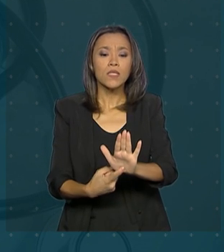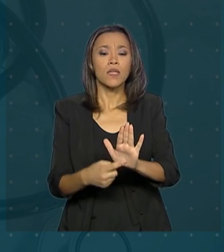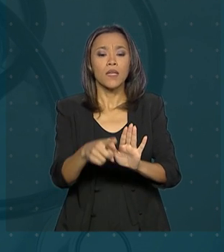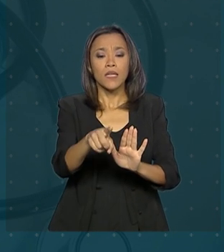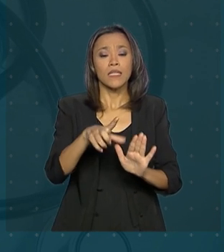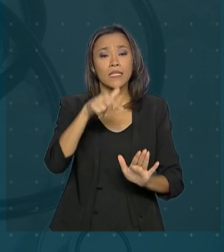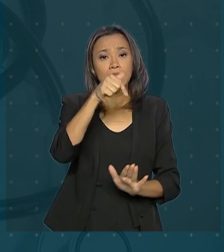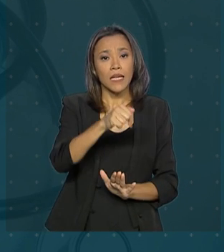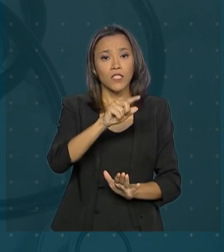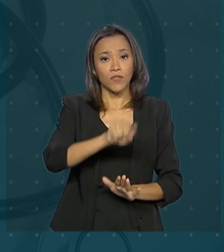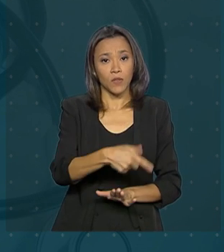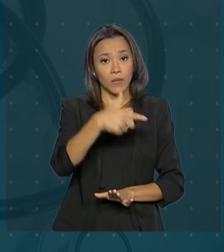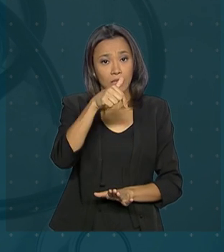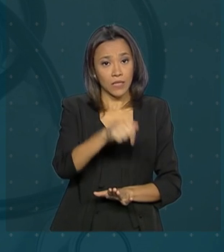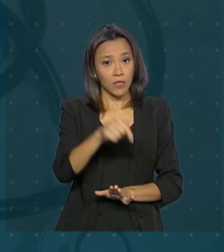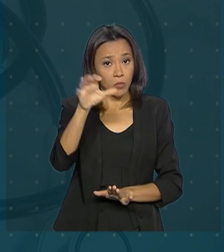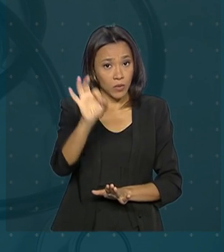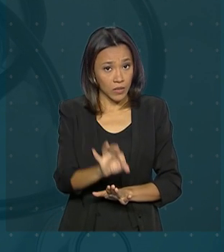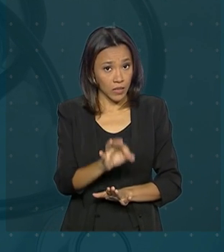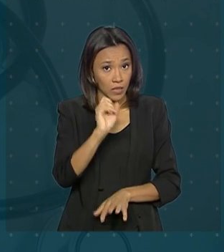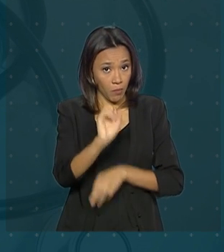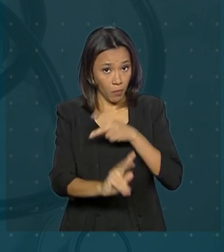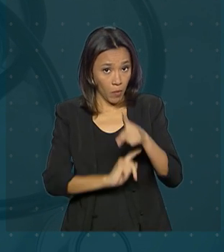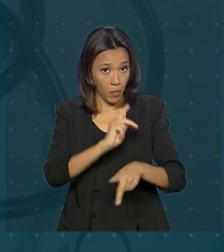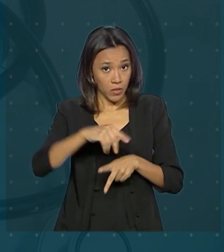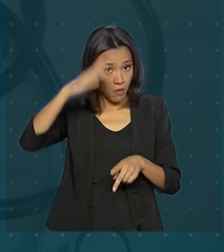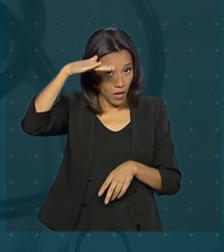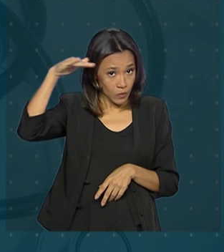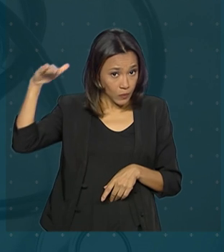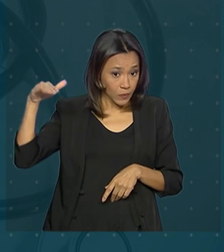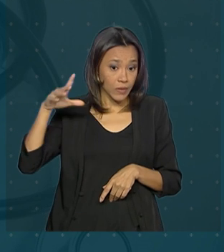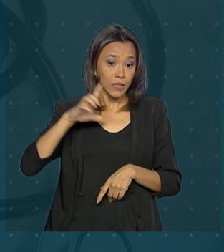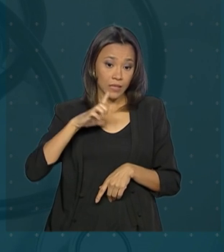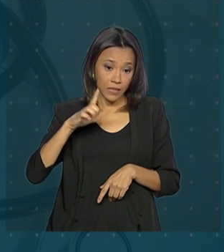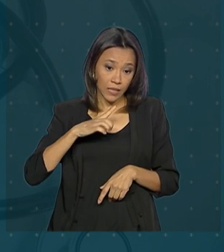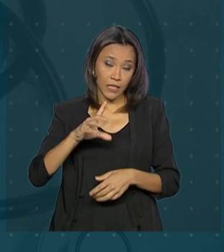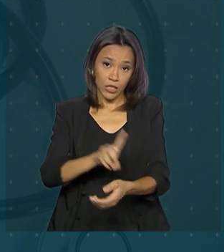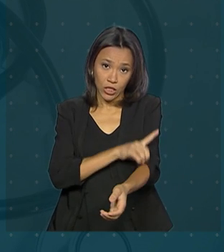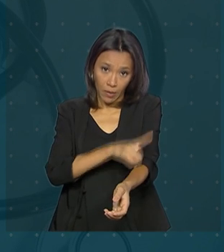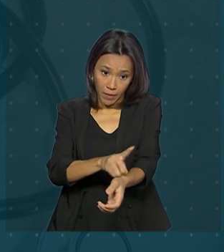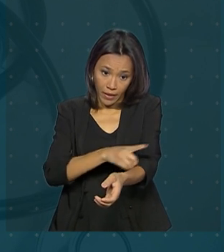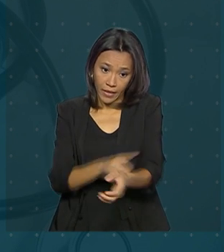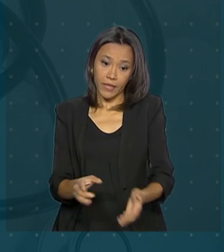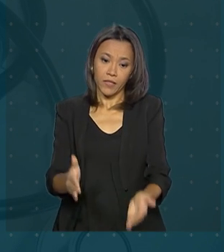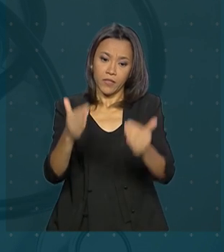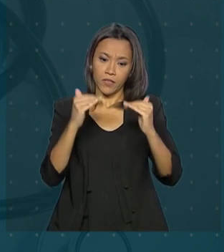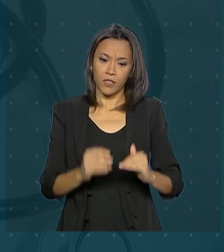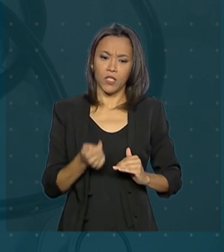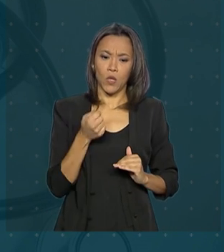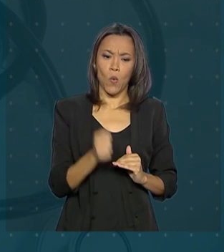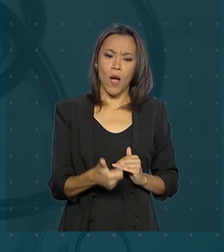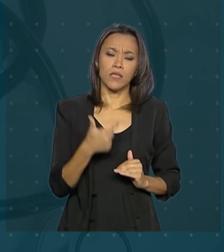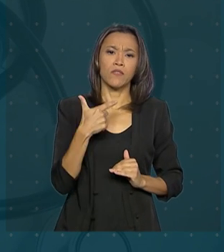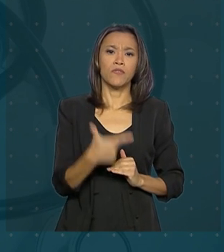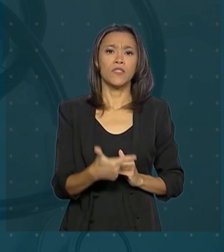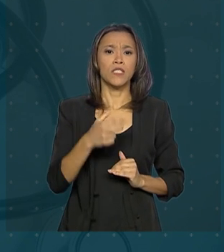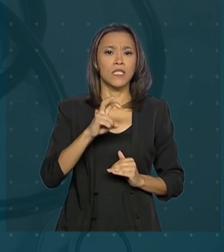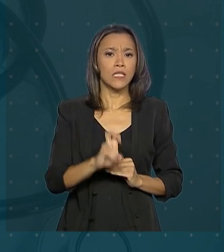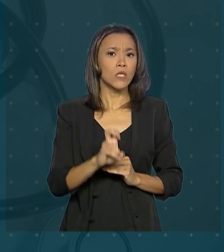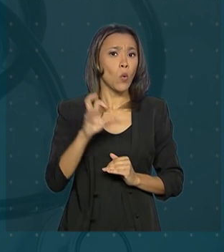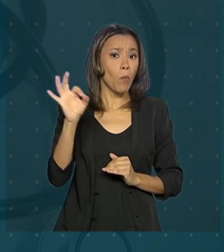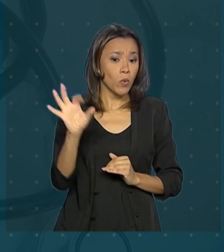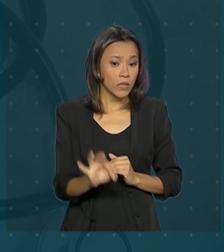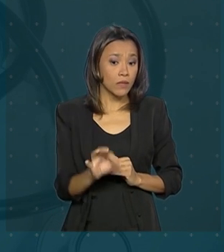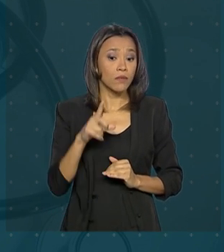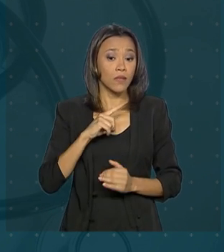7,7% da população adulta apresenta diabetes. E quase 25% tem